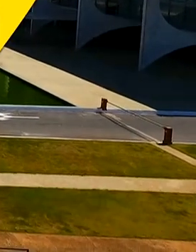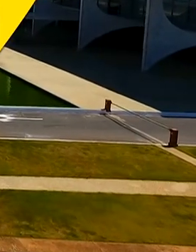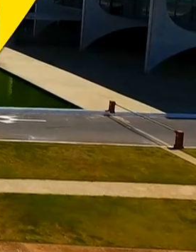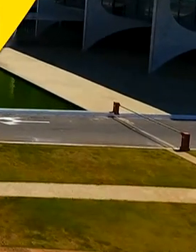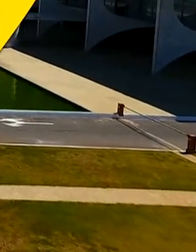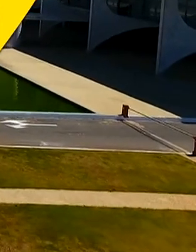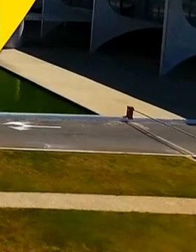Legendas